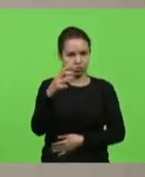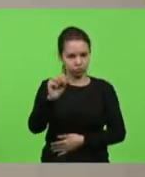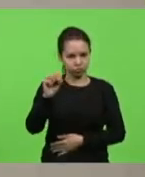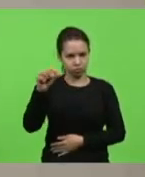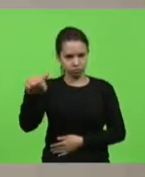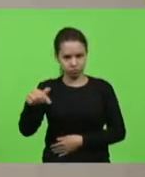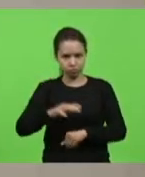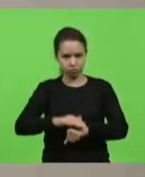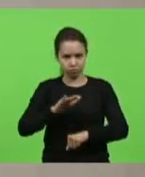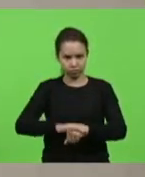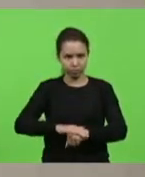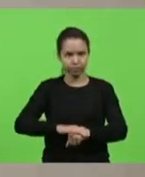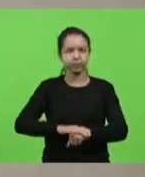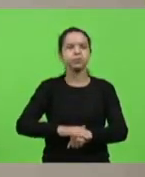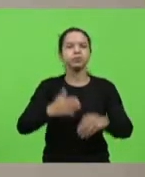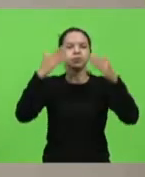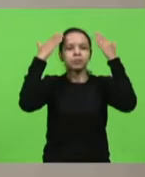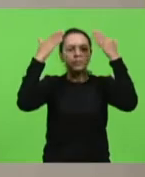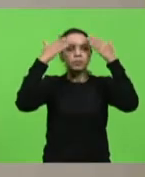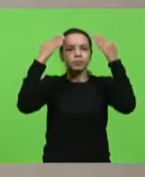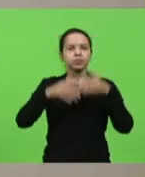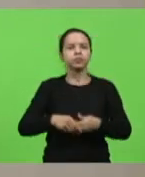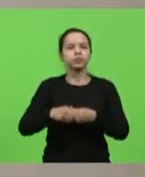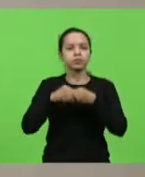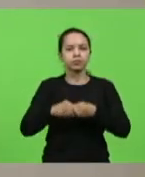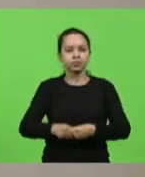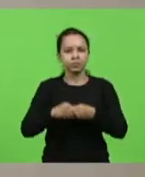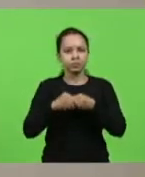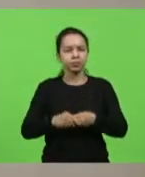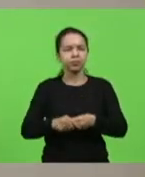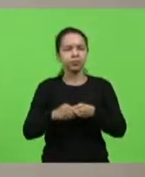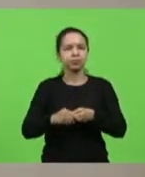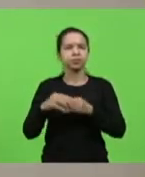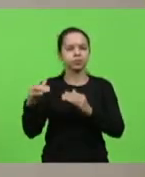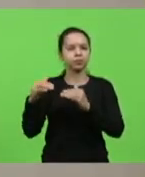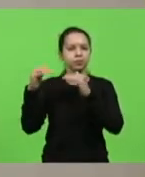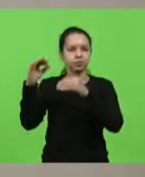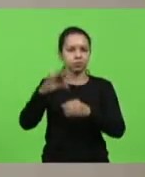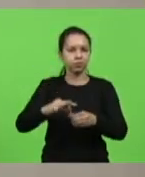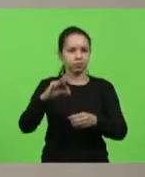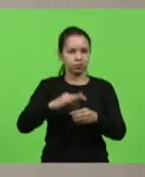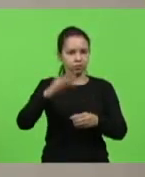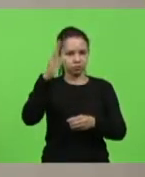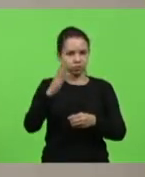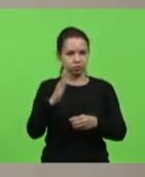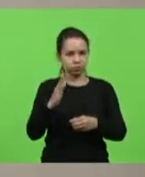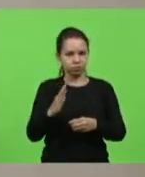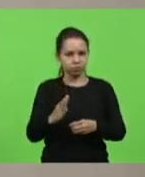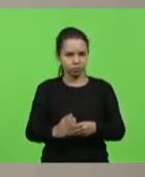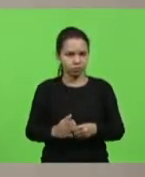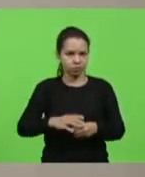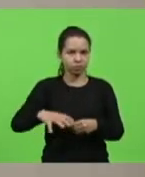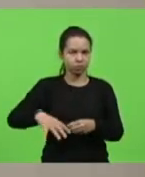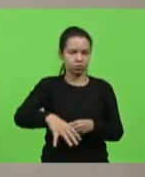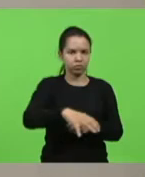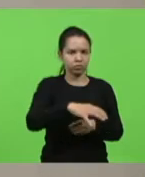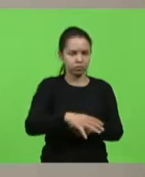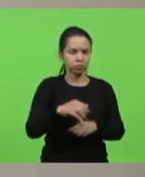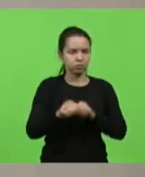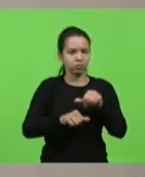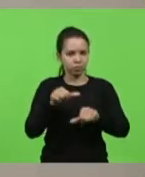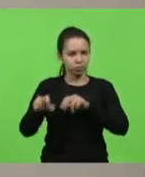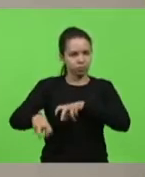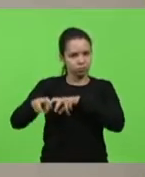autoria do deputado José Milton Schaeffer, cumprimentando a superintendência do Instituto Nacional da Colonização e Reforma Agrária de Santa Catarina,